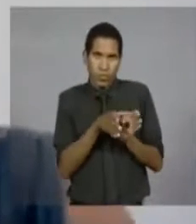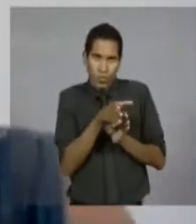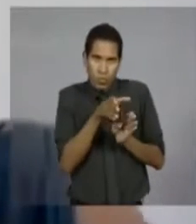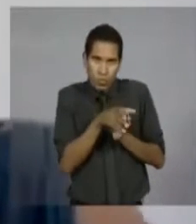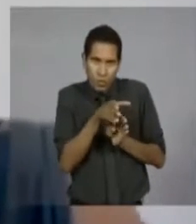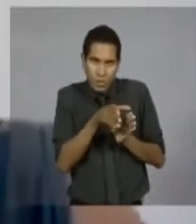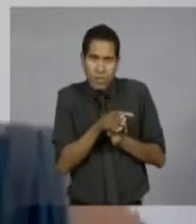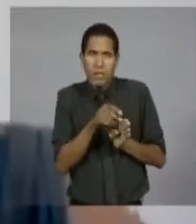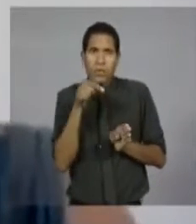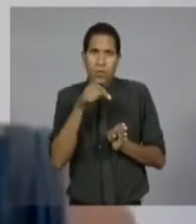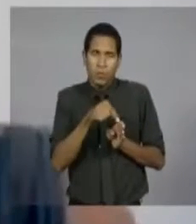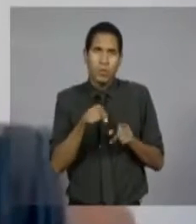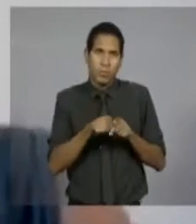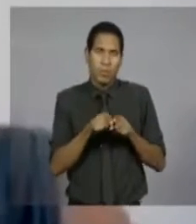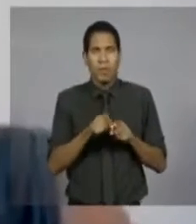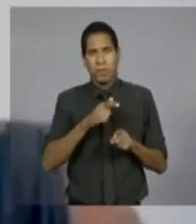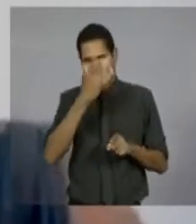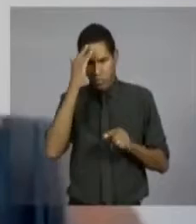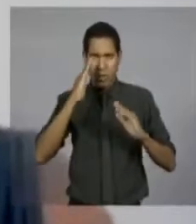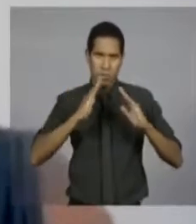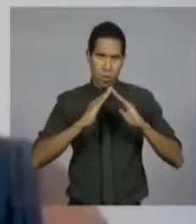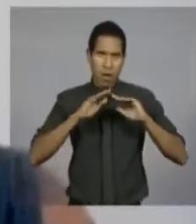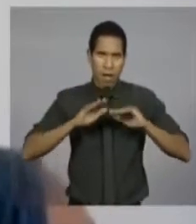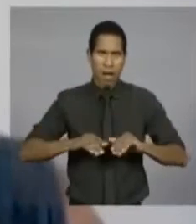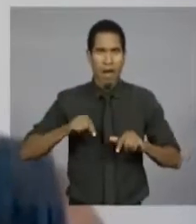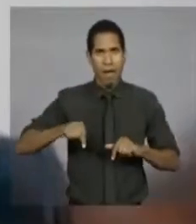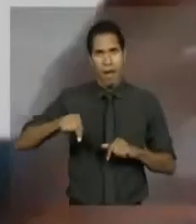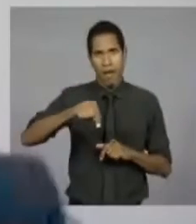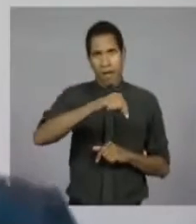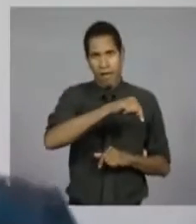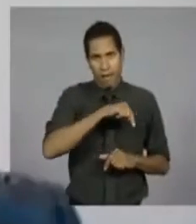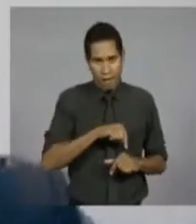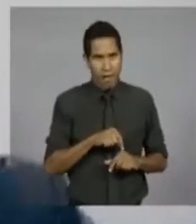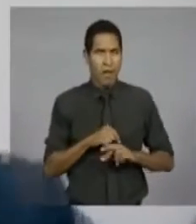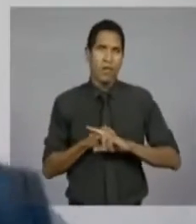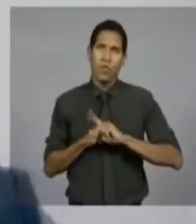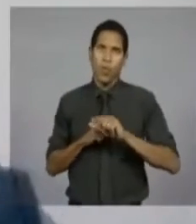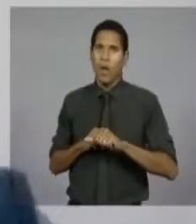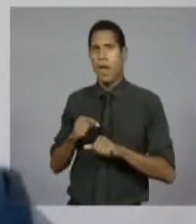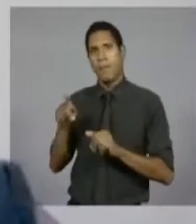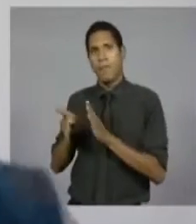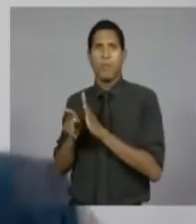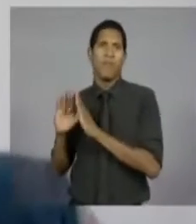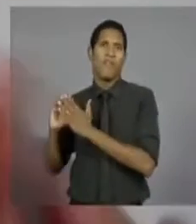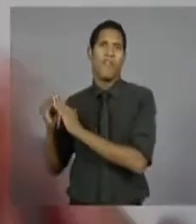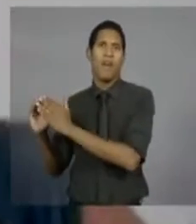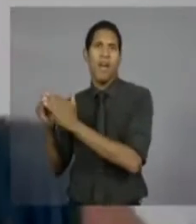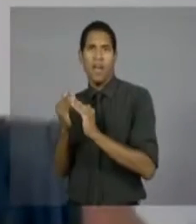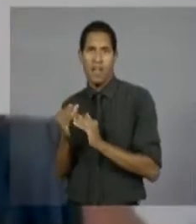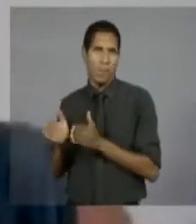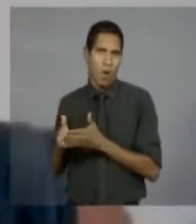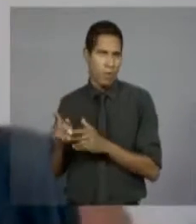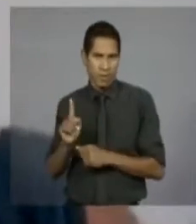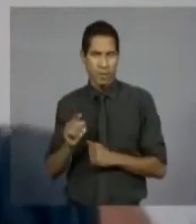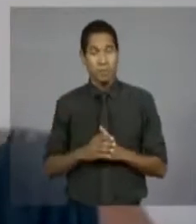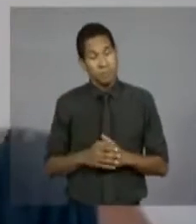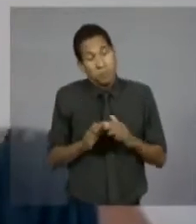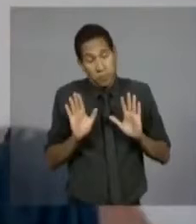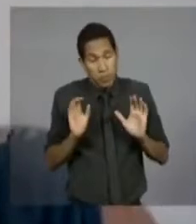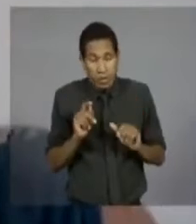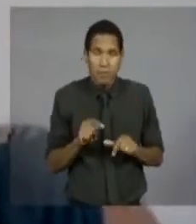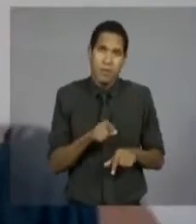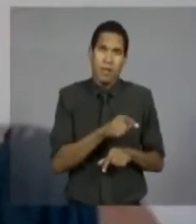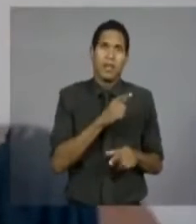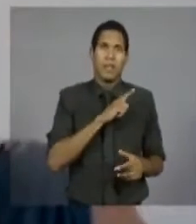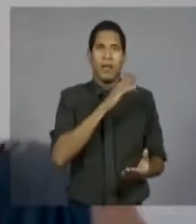representante dos moradores do perímetro e não representante dos moradores de favela nem de baixa renda, ok. Mas essa pessoa